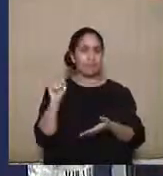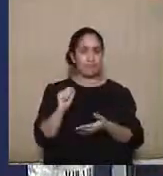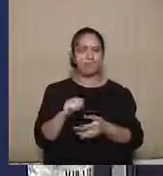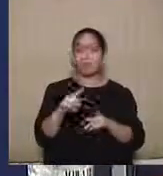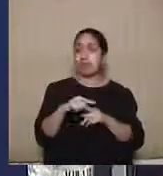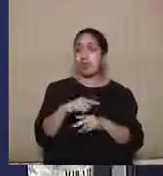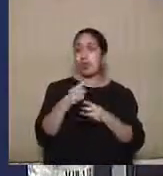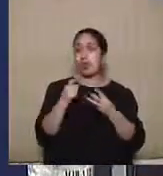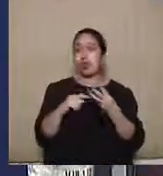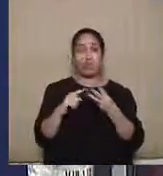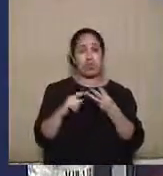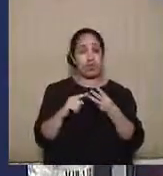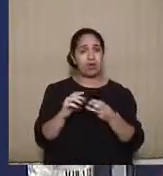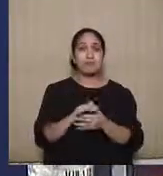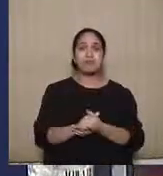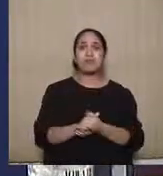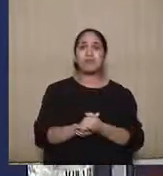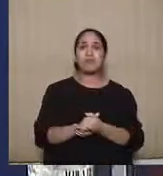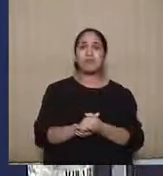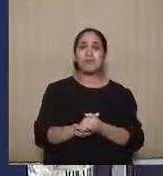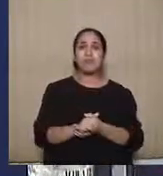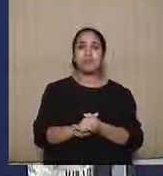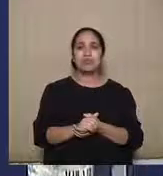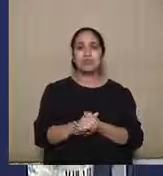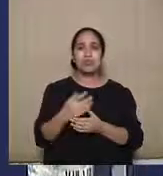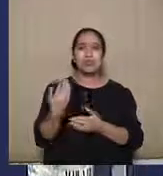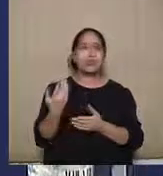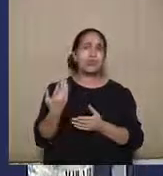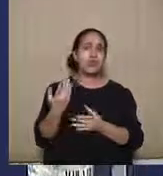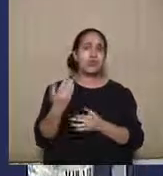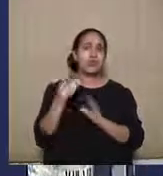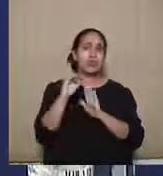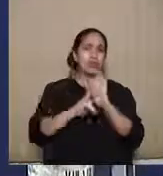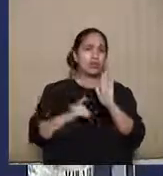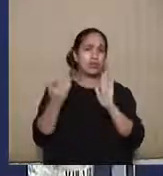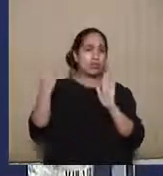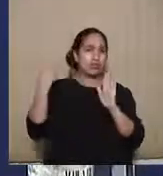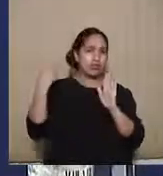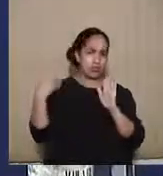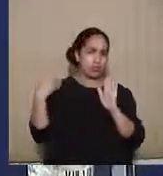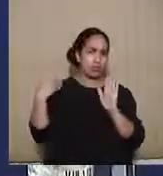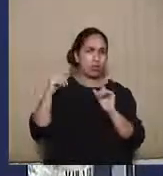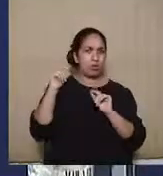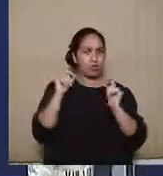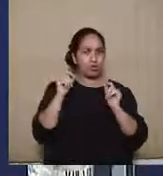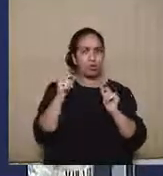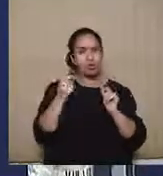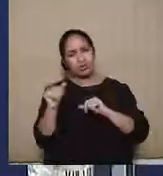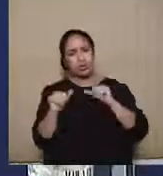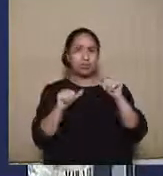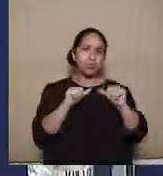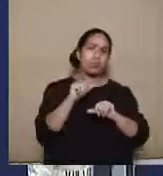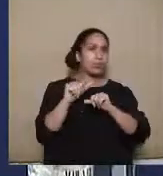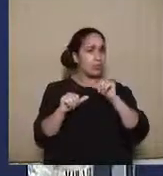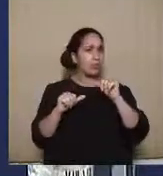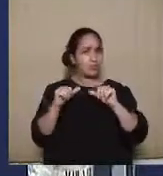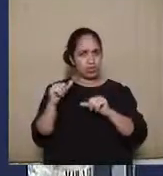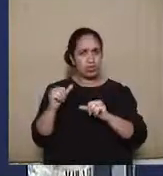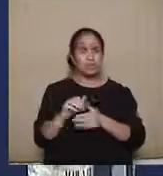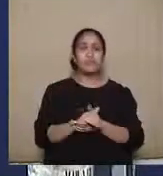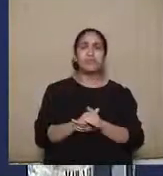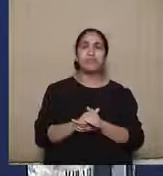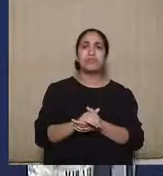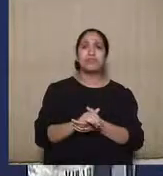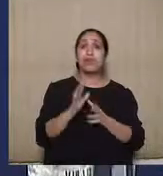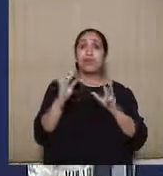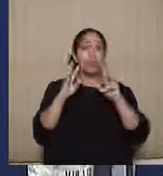também outra questão que, nessa última década, sofreu idas e vindas que diz respeito ao lites consórcio passivo necessário